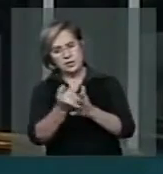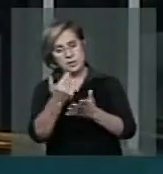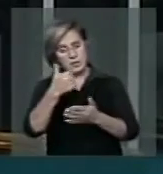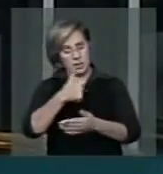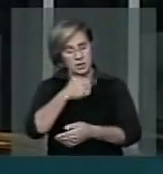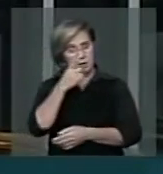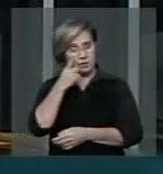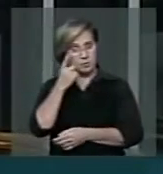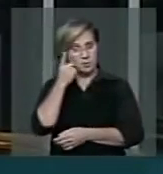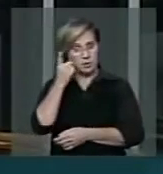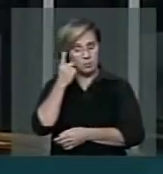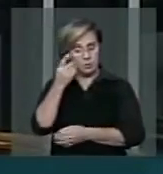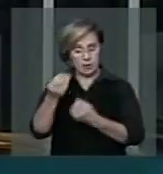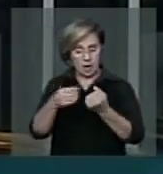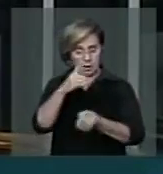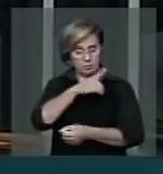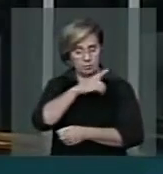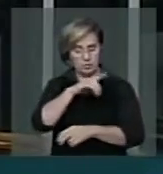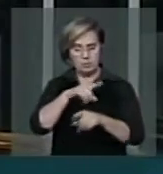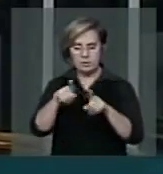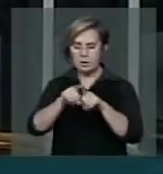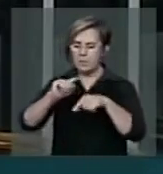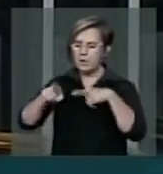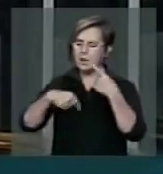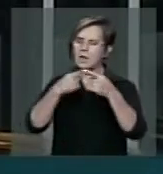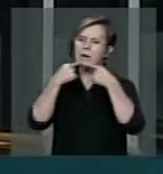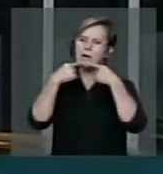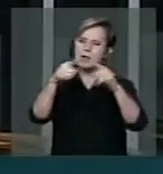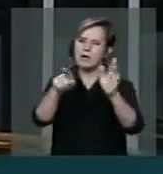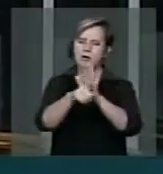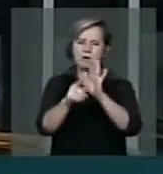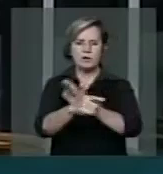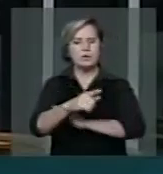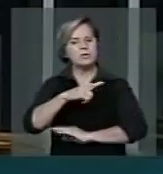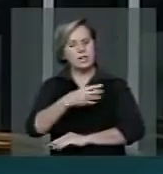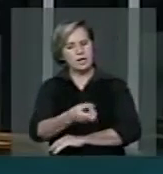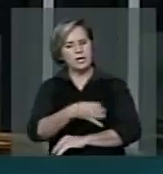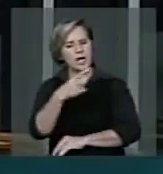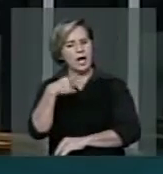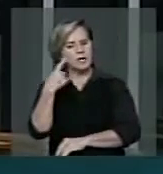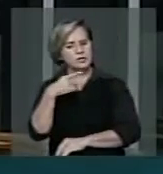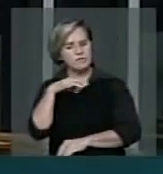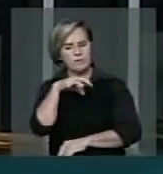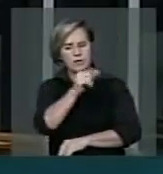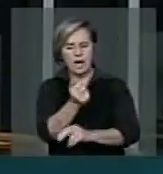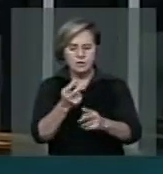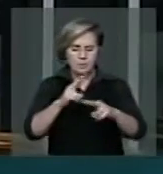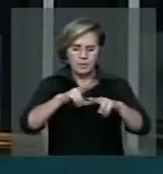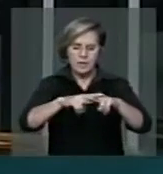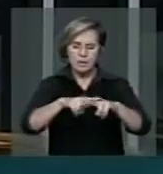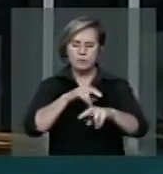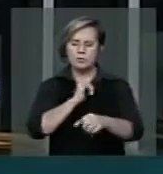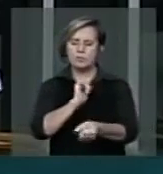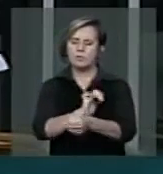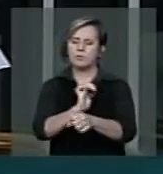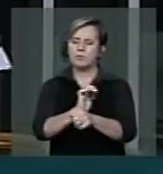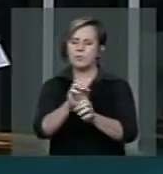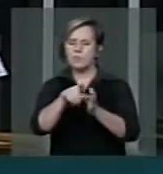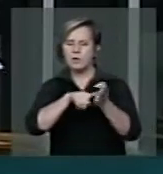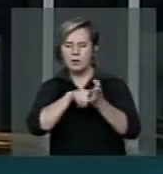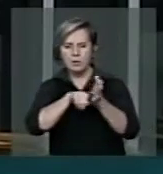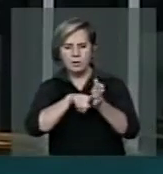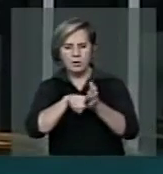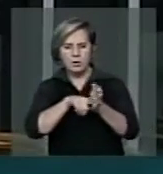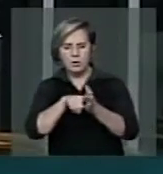deputado, depois de aqui nessa casa, denunciou advogados que foram presos no meu estado sob investigações